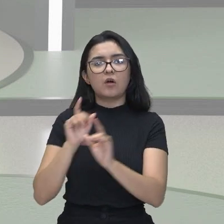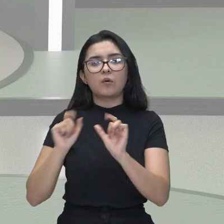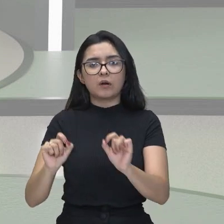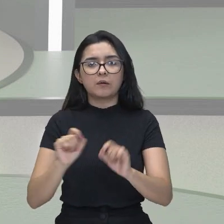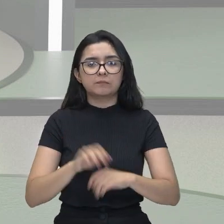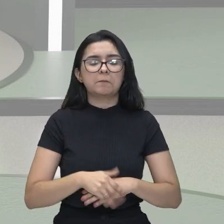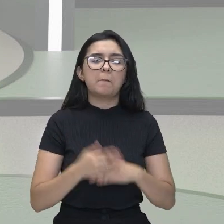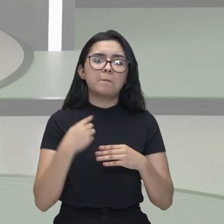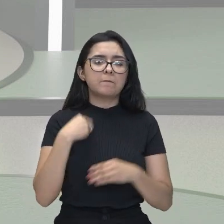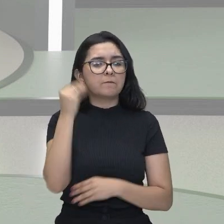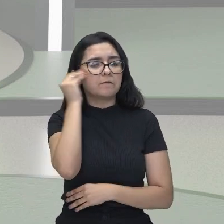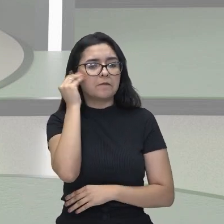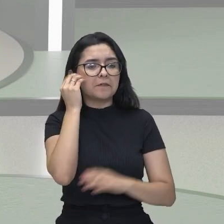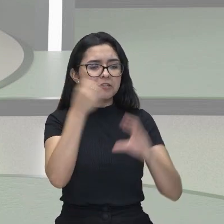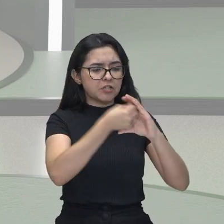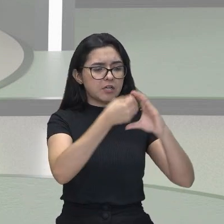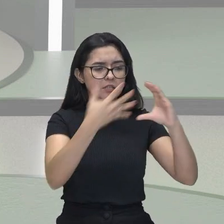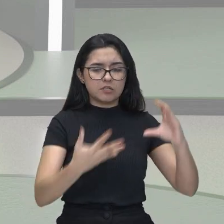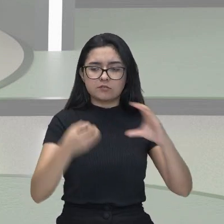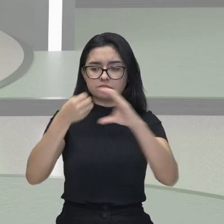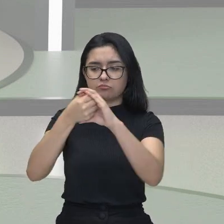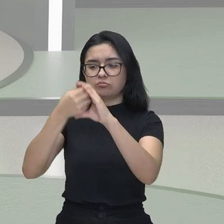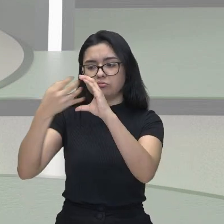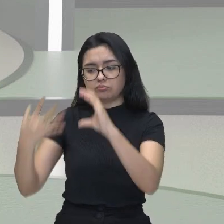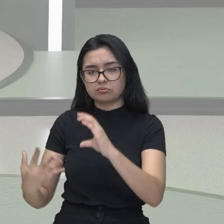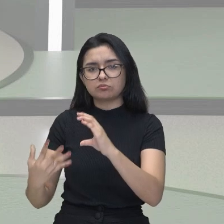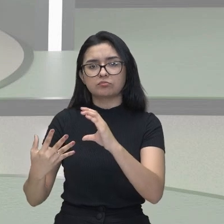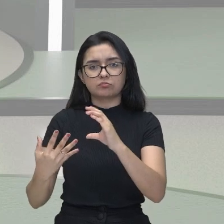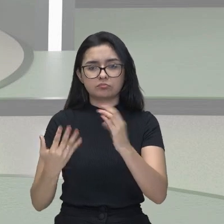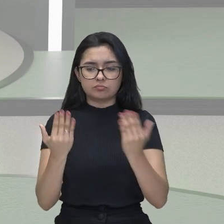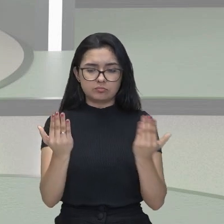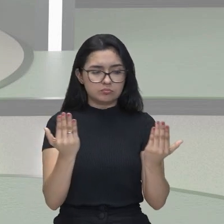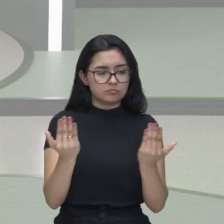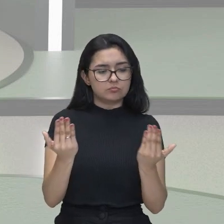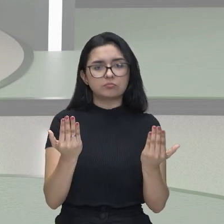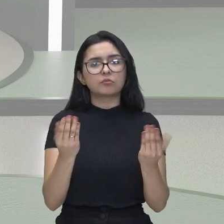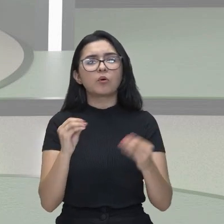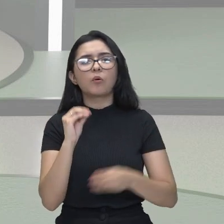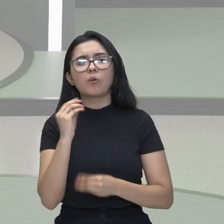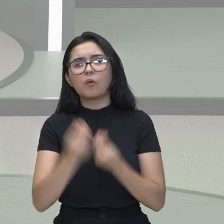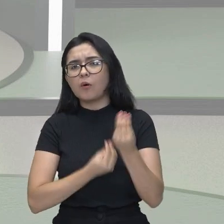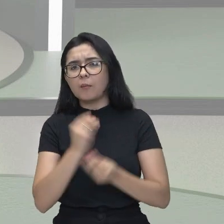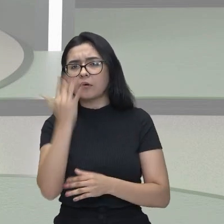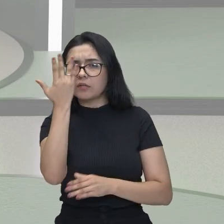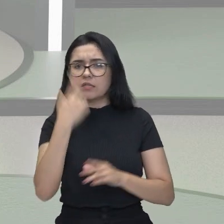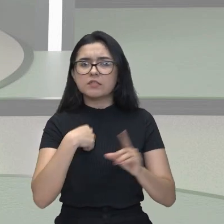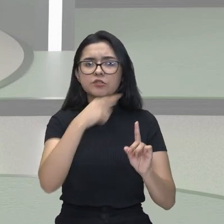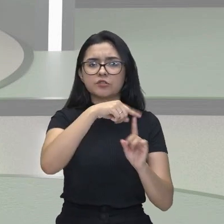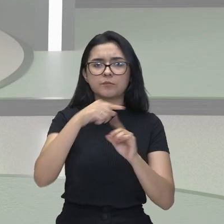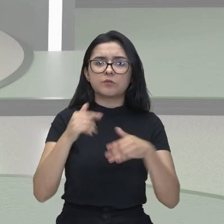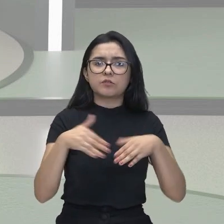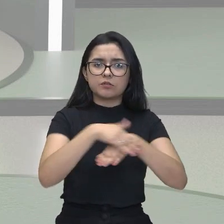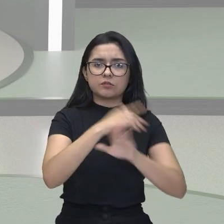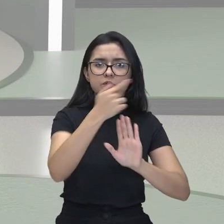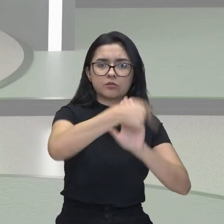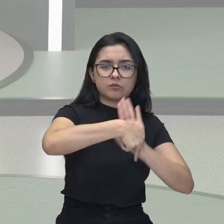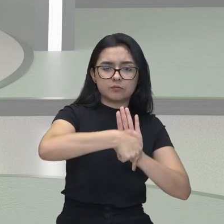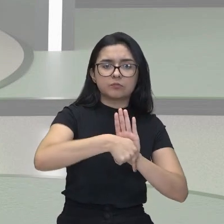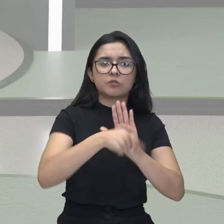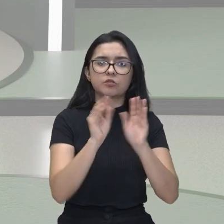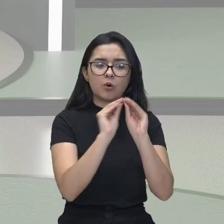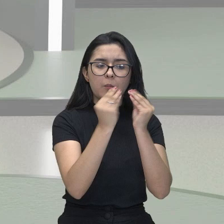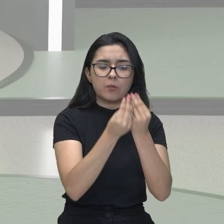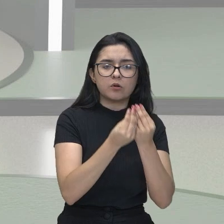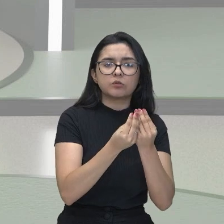Pegue as características de como ocorre a isomeria geométrica entre os compostos orgânicos.